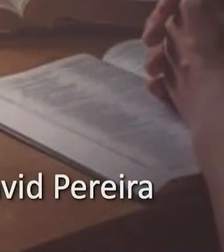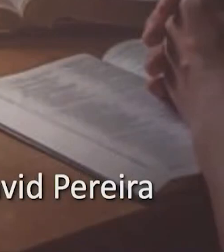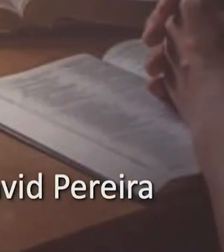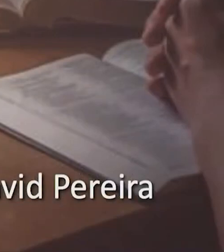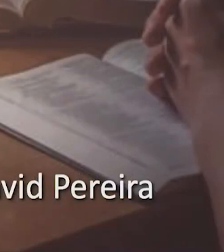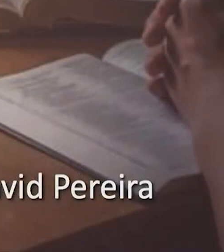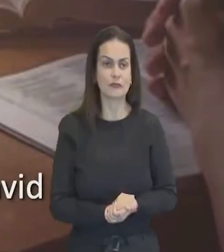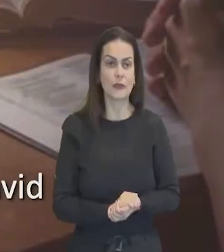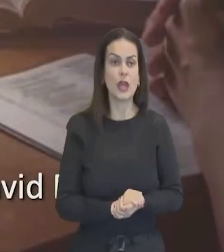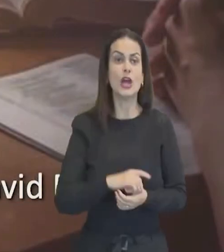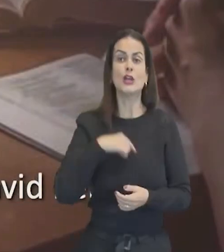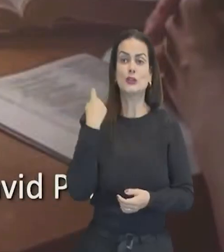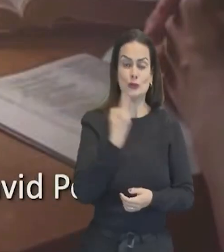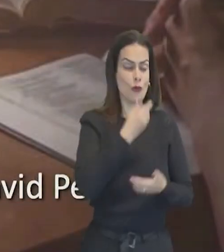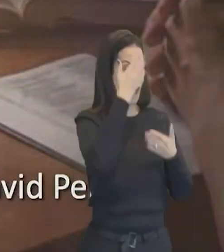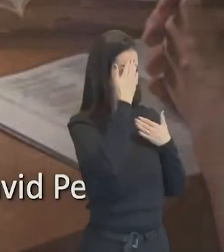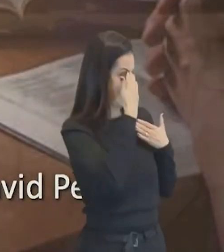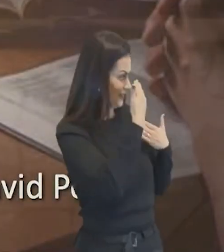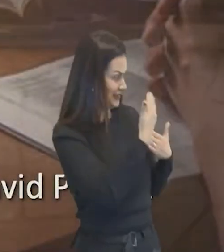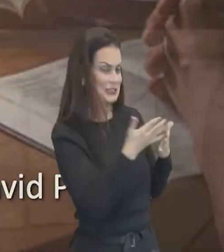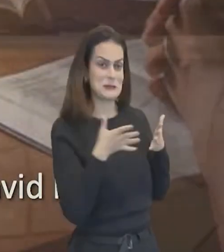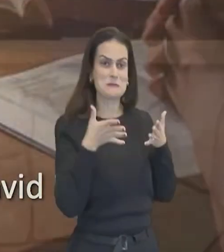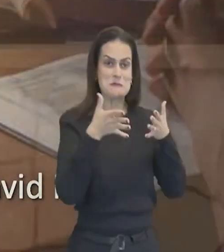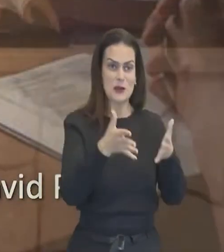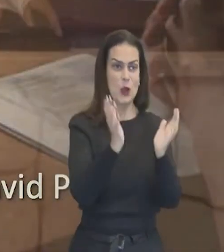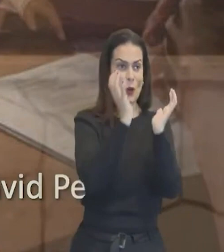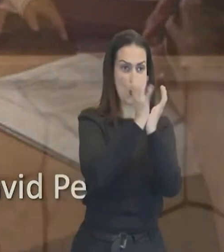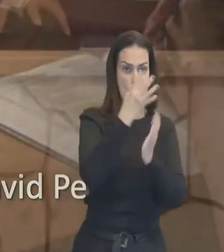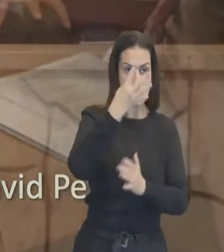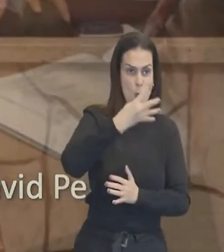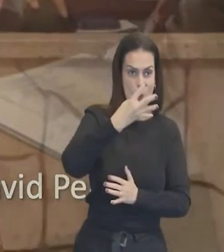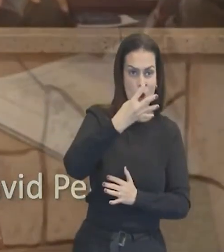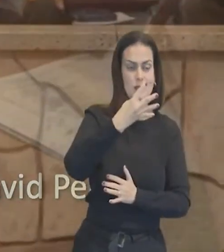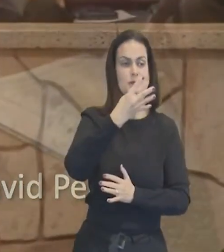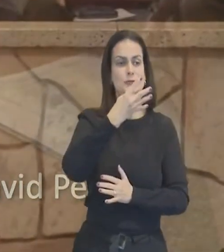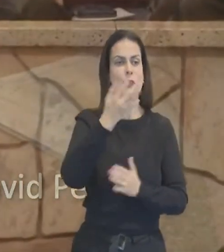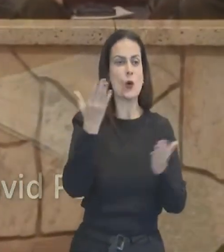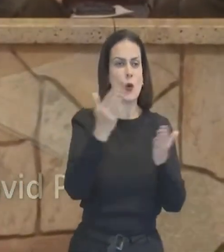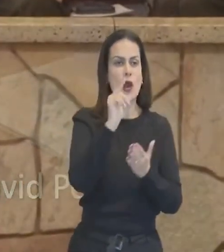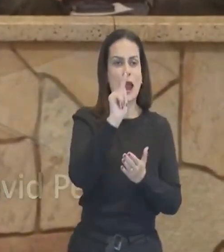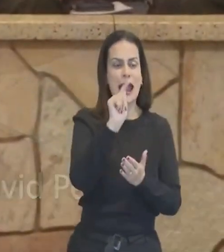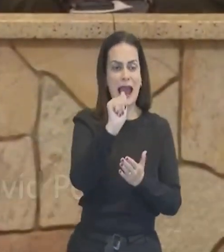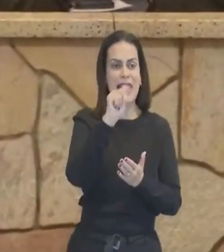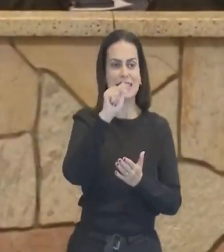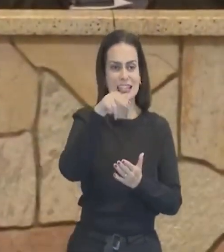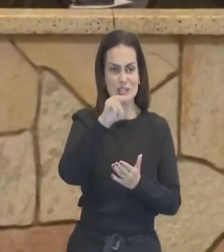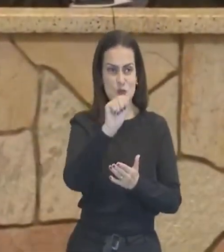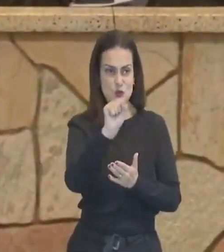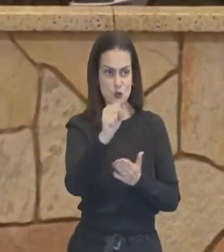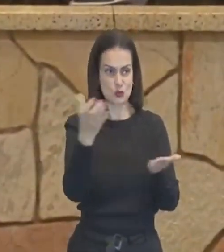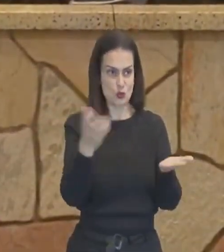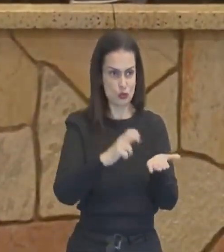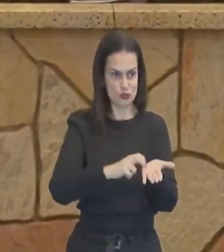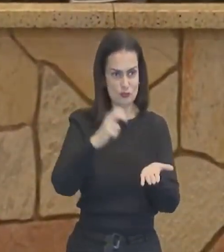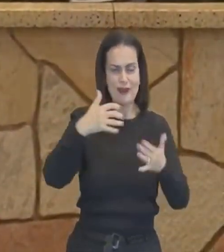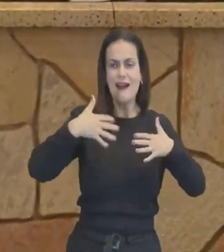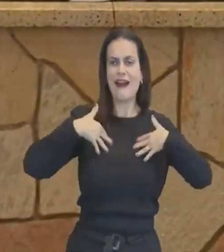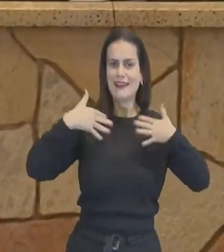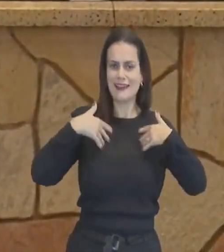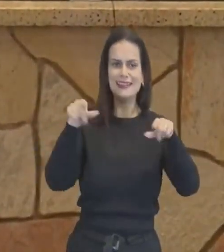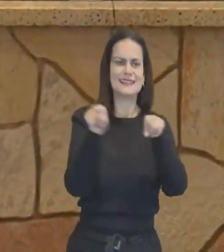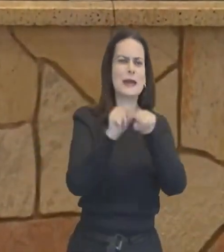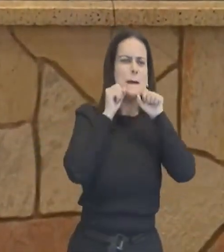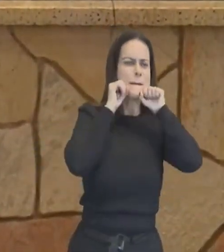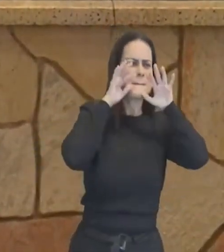Nós também agradecemos a participação do Agnos conosco nesta manhã, a nossa alegria também, pela